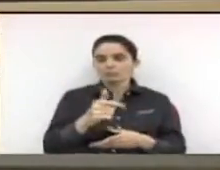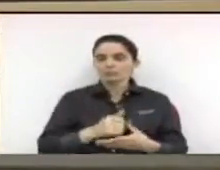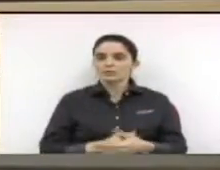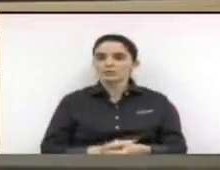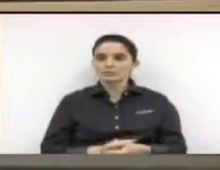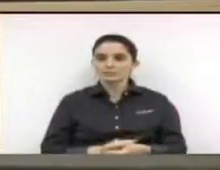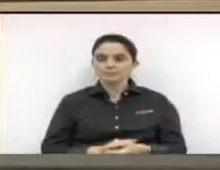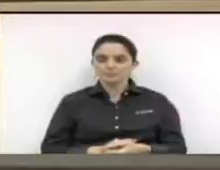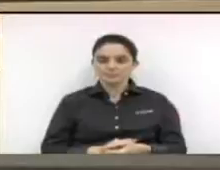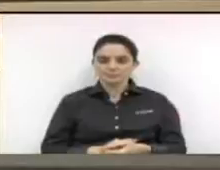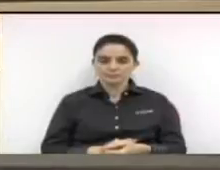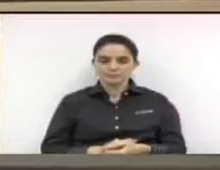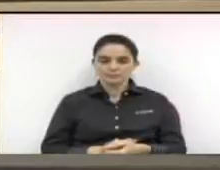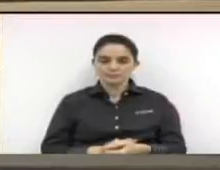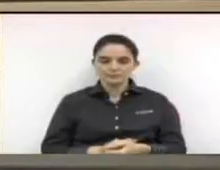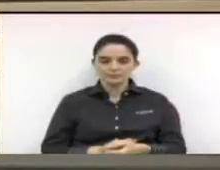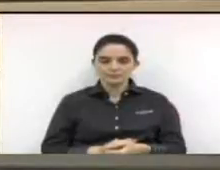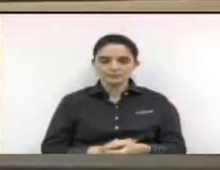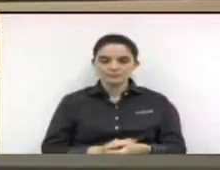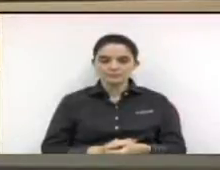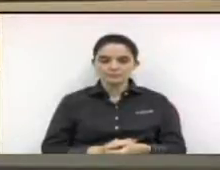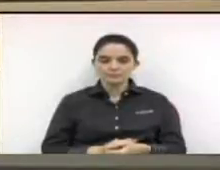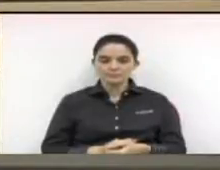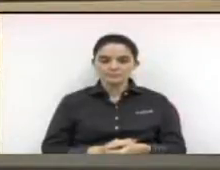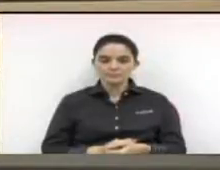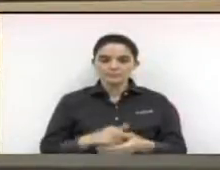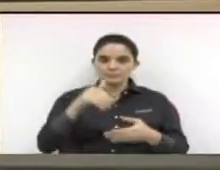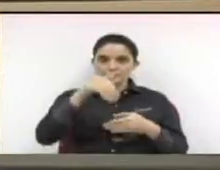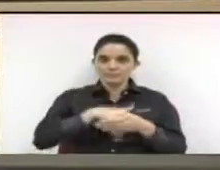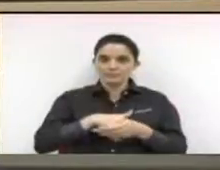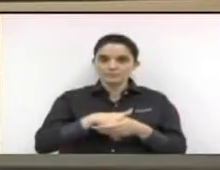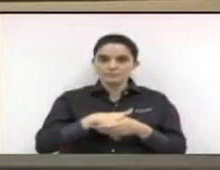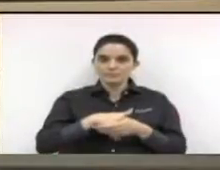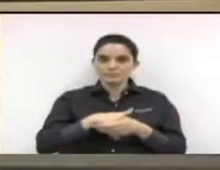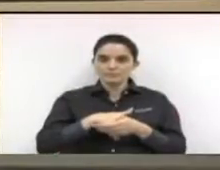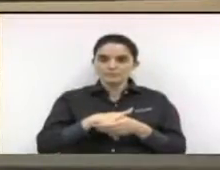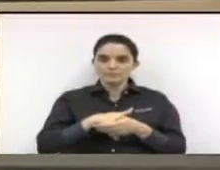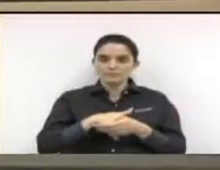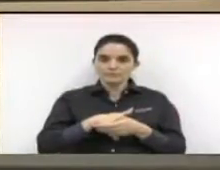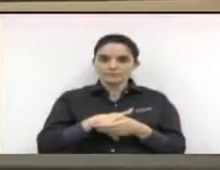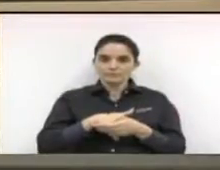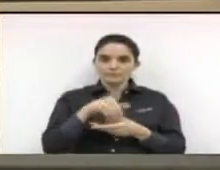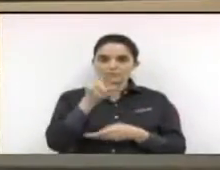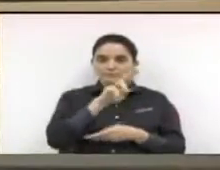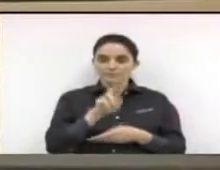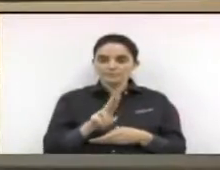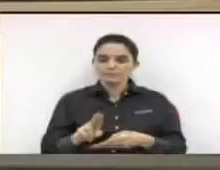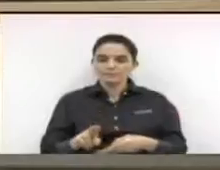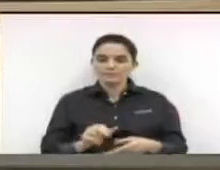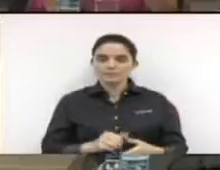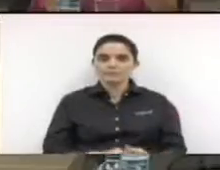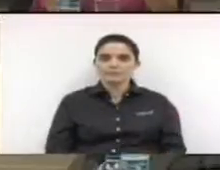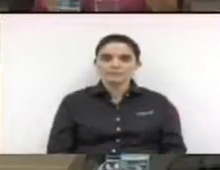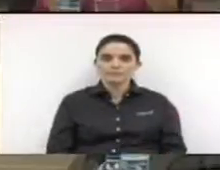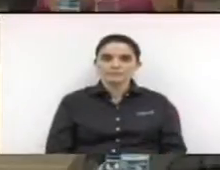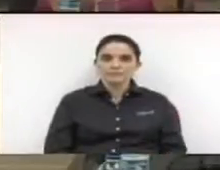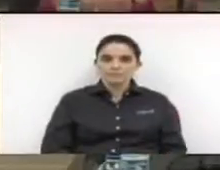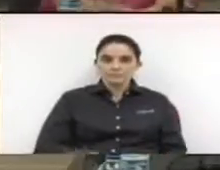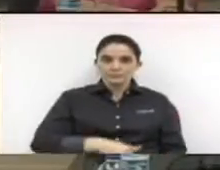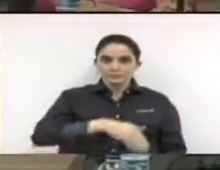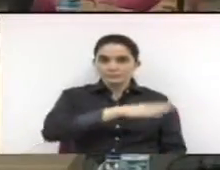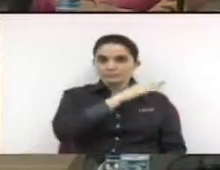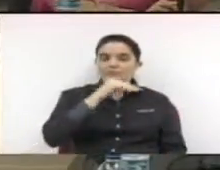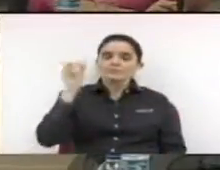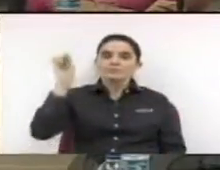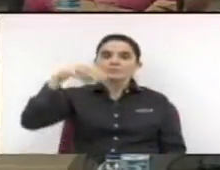havendo encaminhamento de voto, o requerimento vai à votação. Senhor secretário, para a chamada dos senhores vereadores. Aloysio